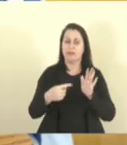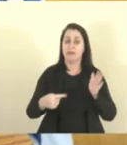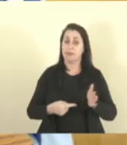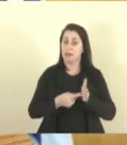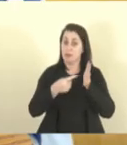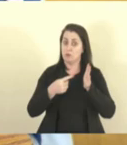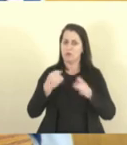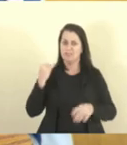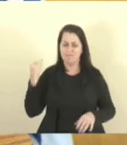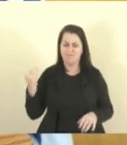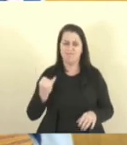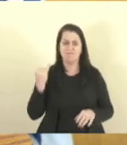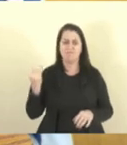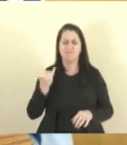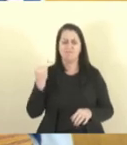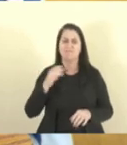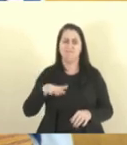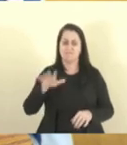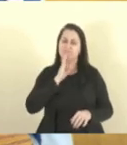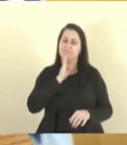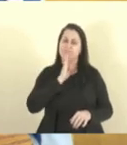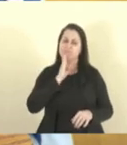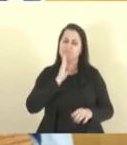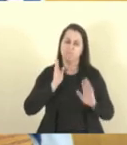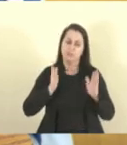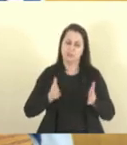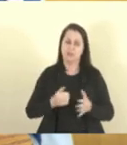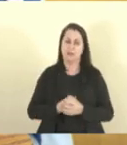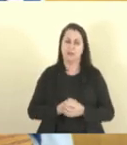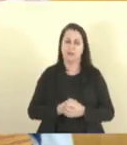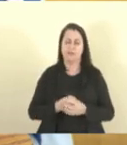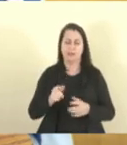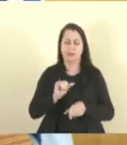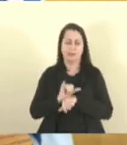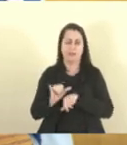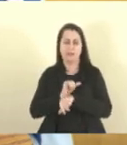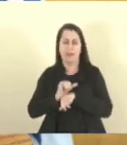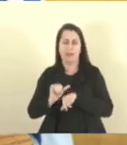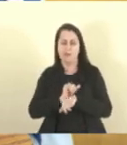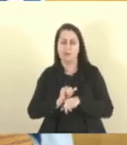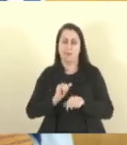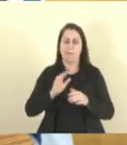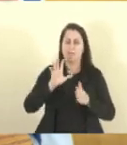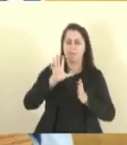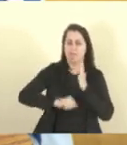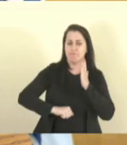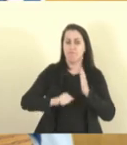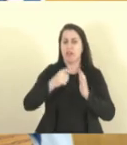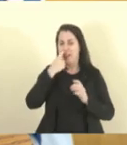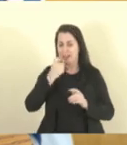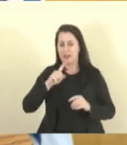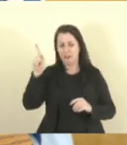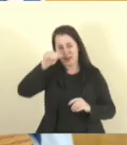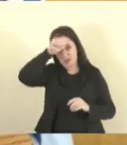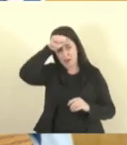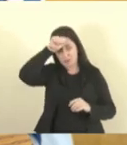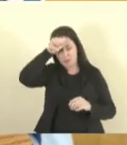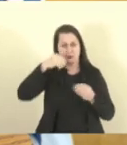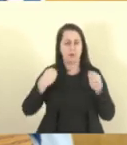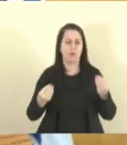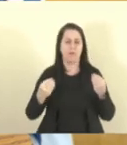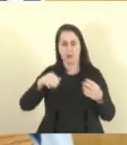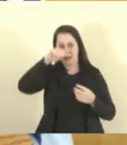importantíssima que é conhecida, inclusive, esse esquema de lixo. Acho que não é justificável um município como Aracruz ter